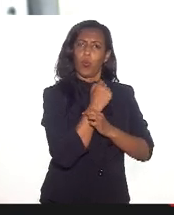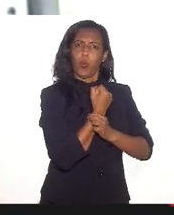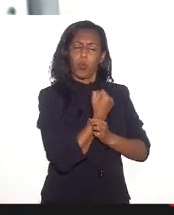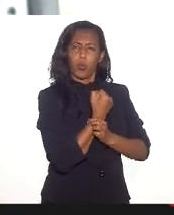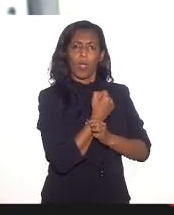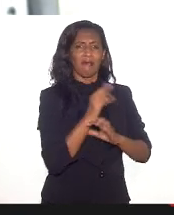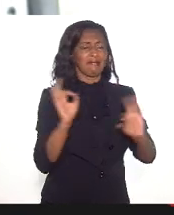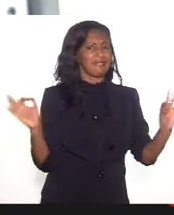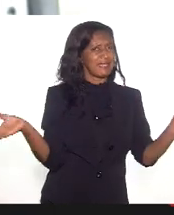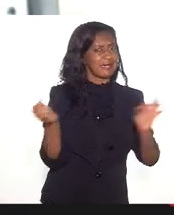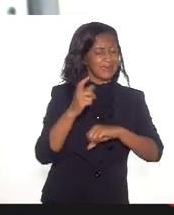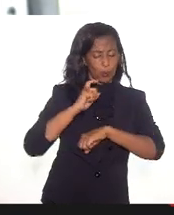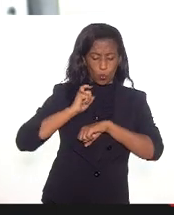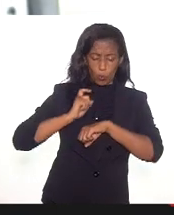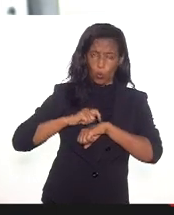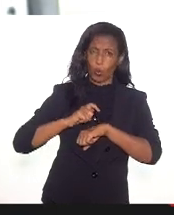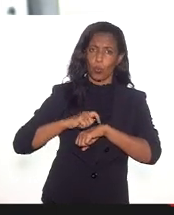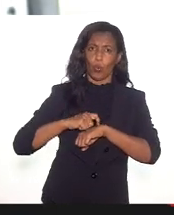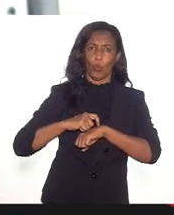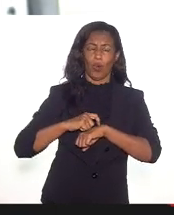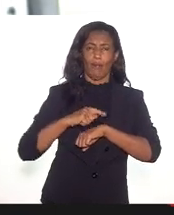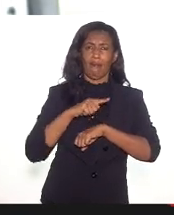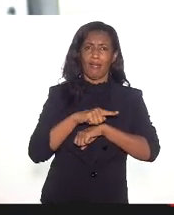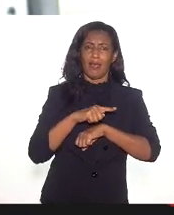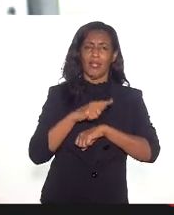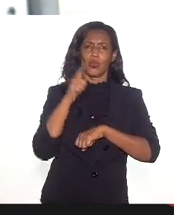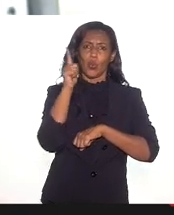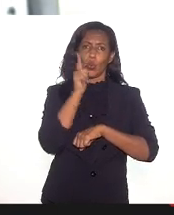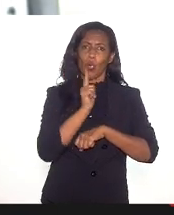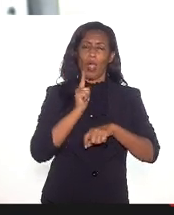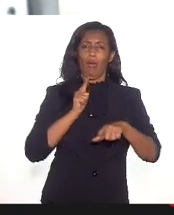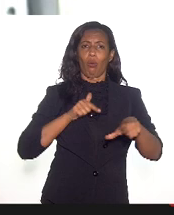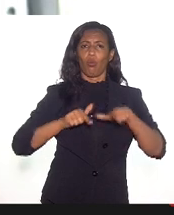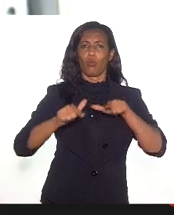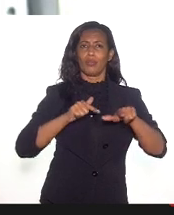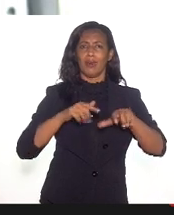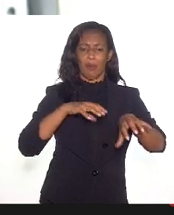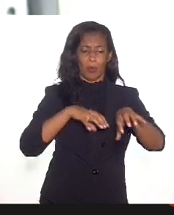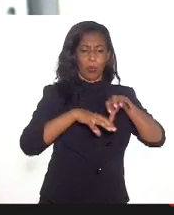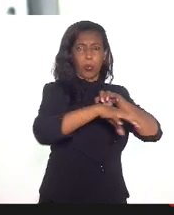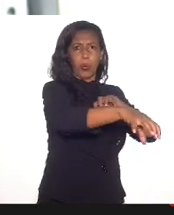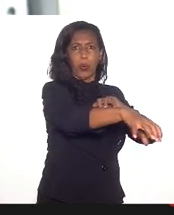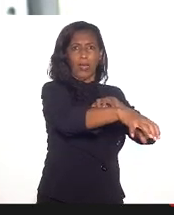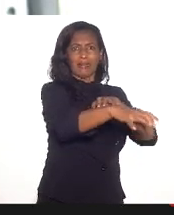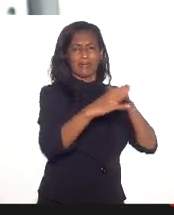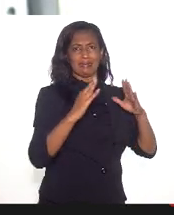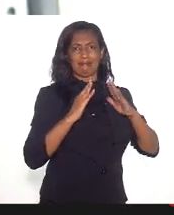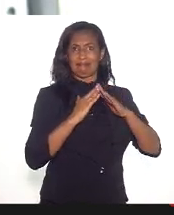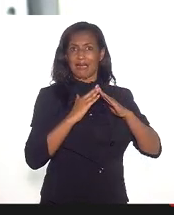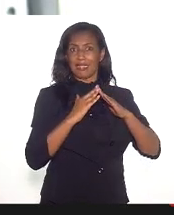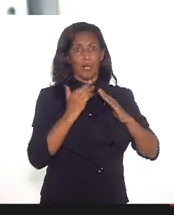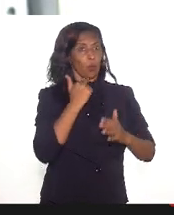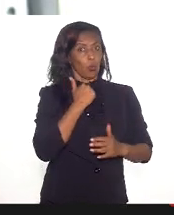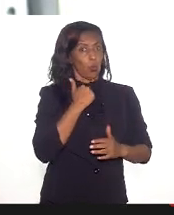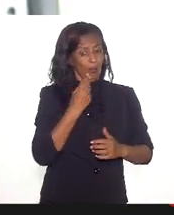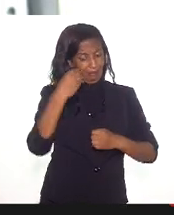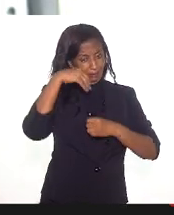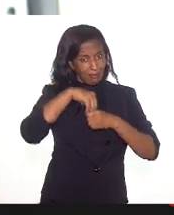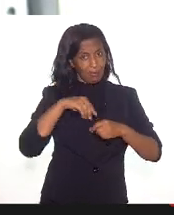nenhum momento eles puderam ter um trabalho remoto, ou seja, estiveram expostos o tempo todo.